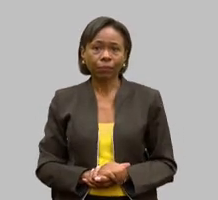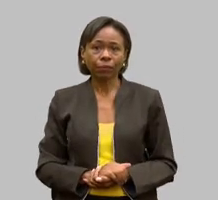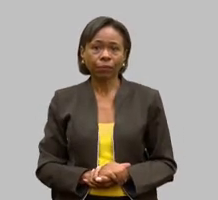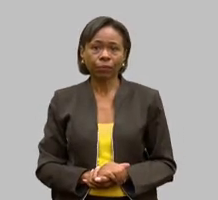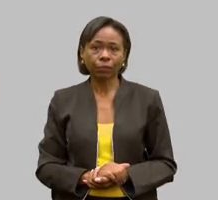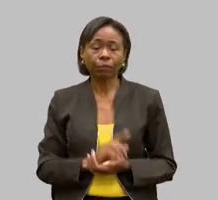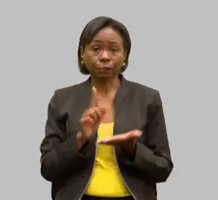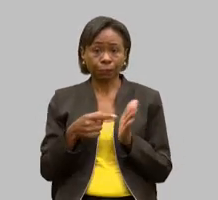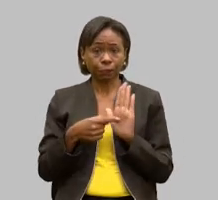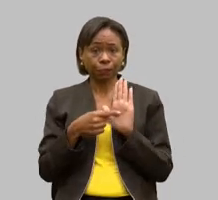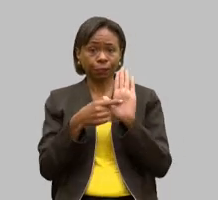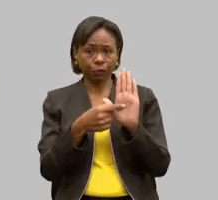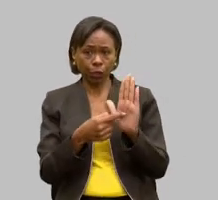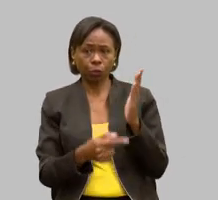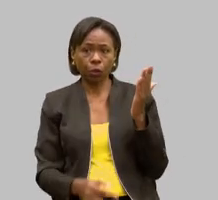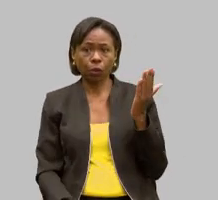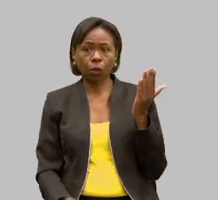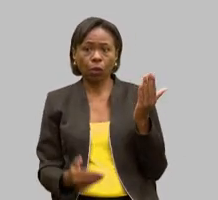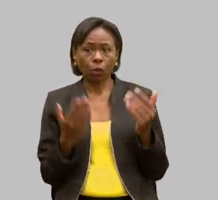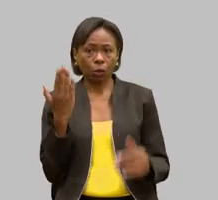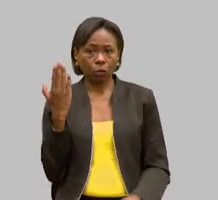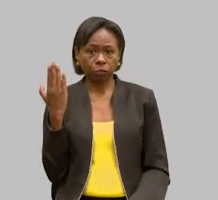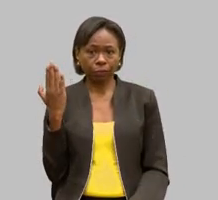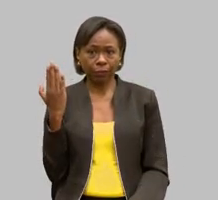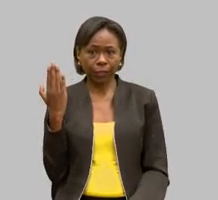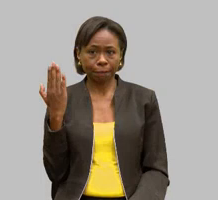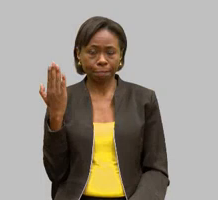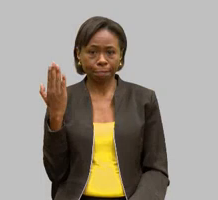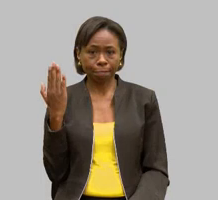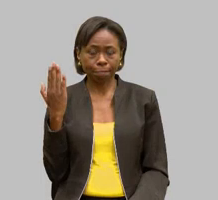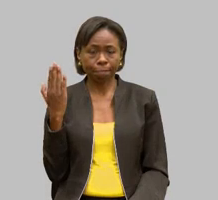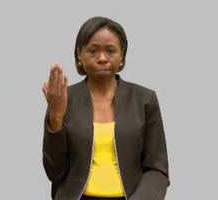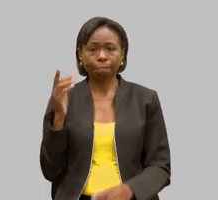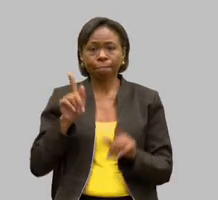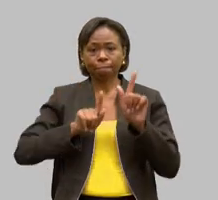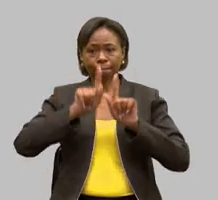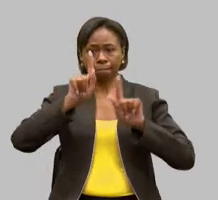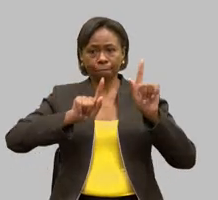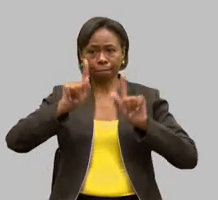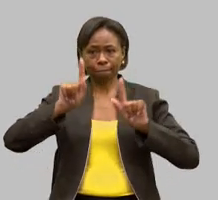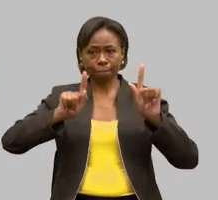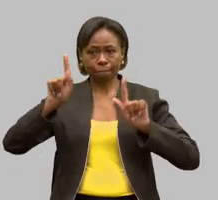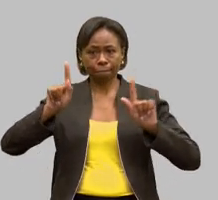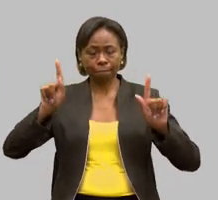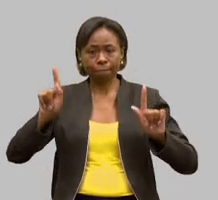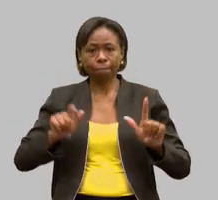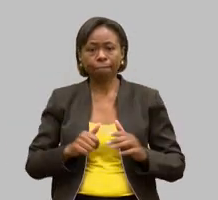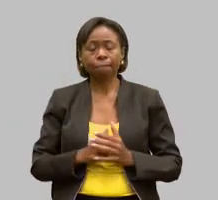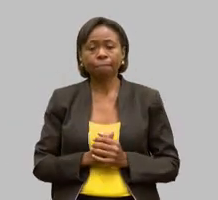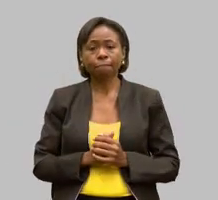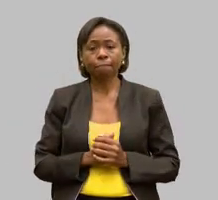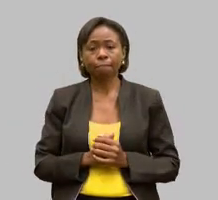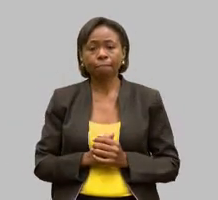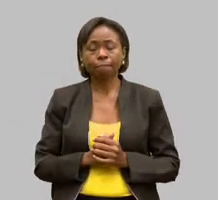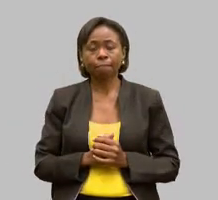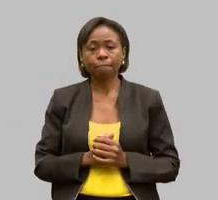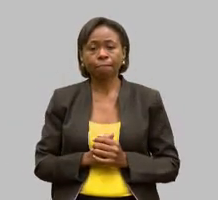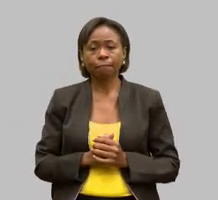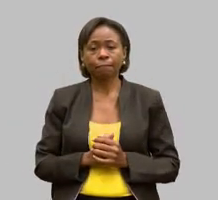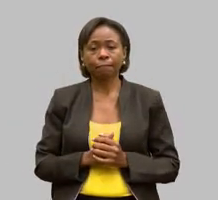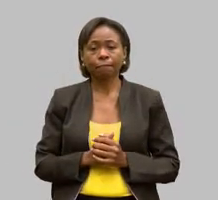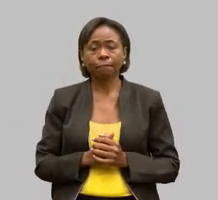mostrar para vocês qual que é a... a ponteira não está funcionando qual que é a distribuição